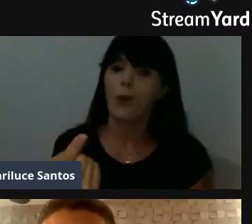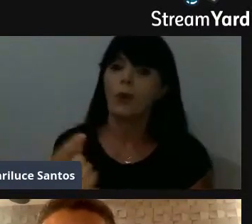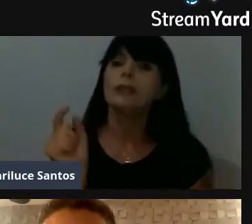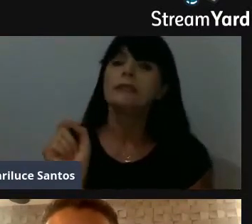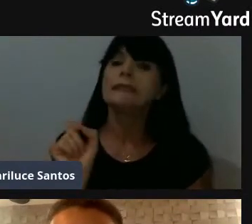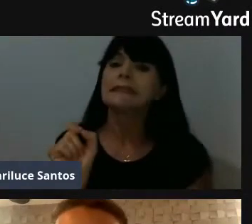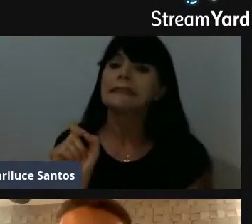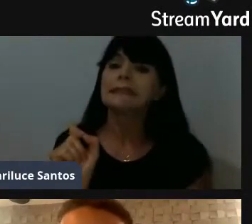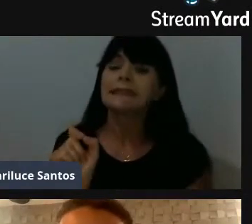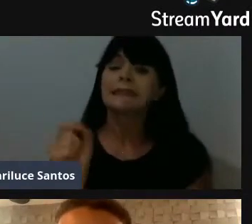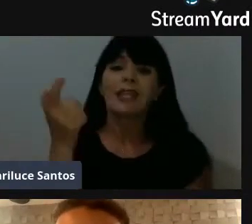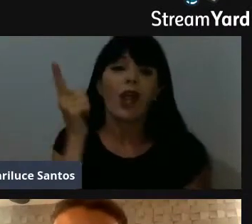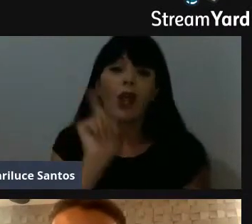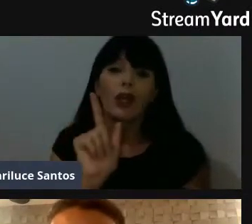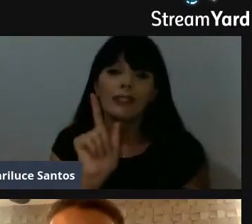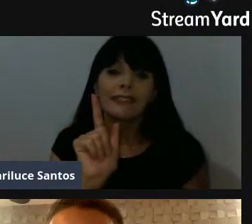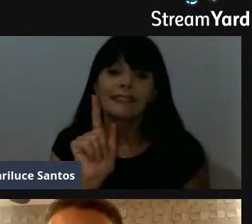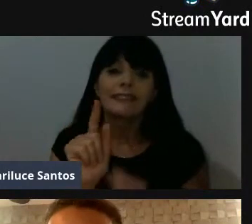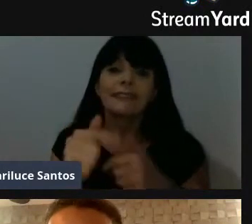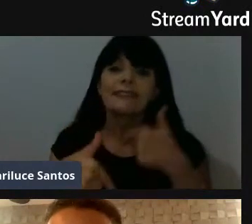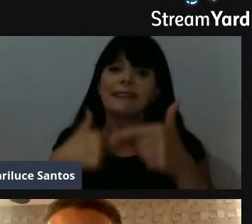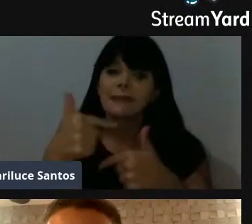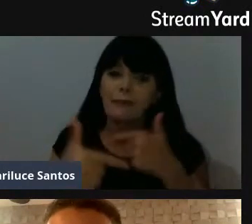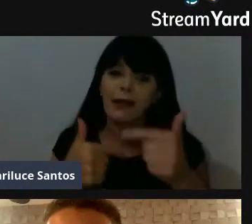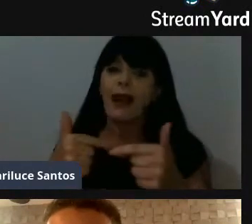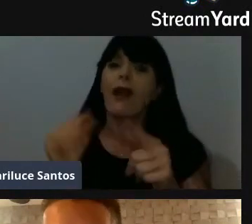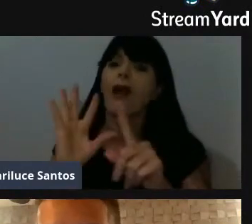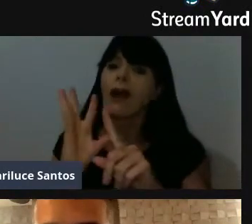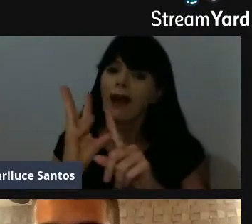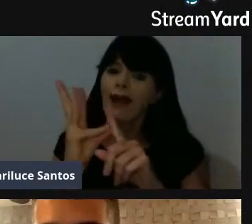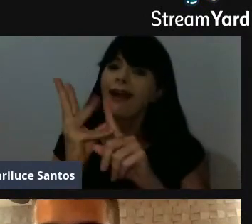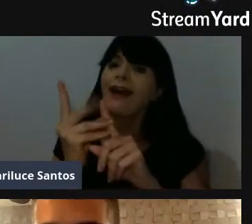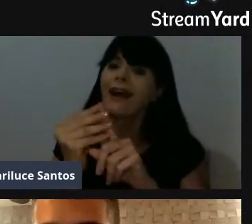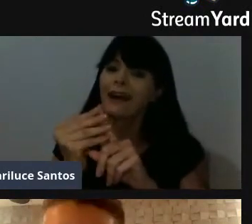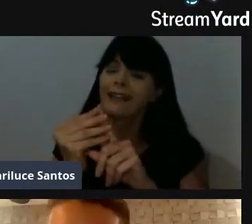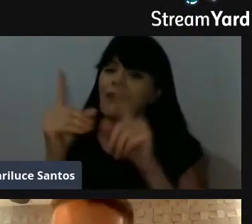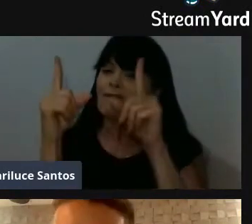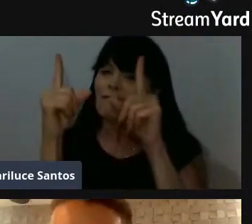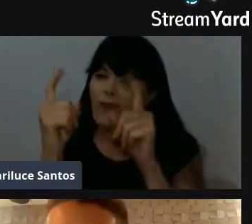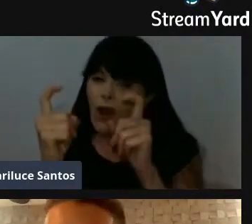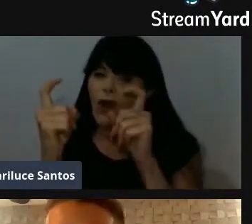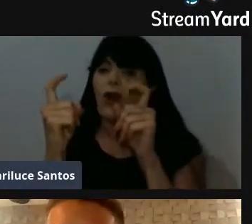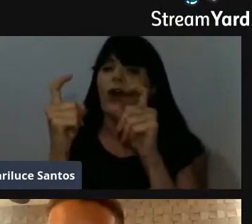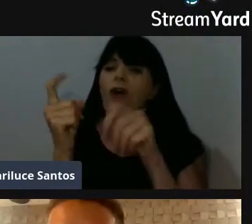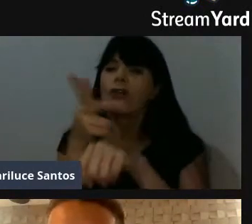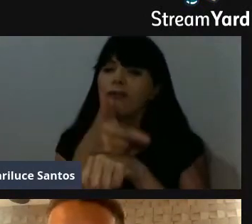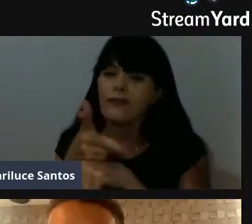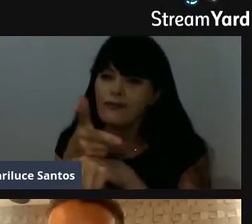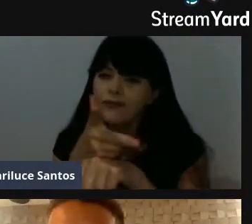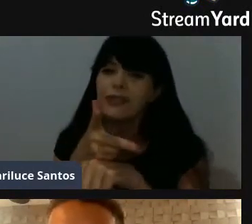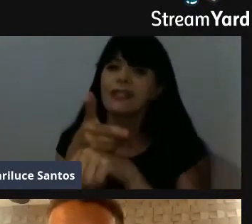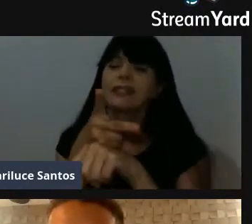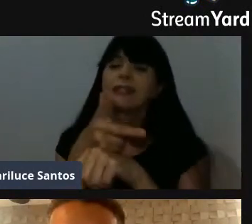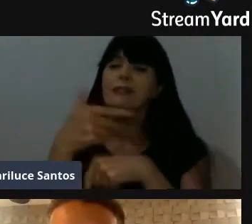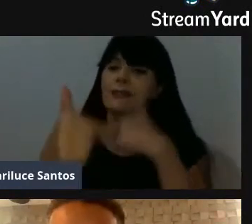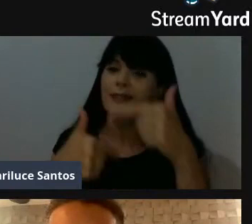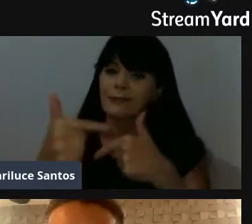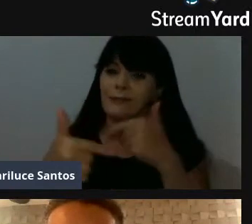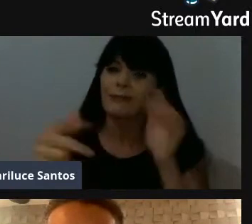bom tempo com as artes, né, Rafael? Com a questão da fotografia, do vídeo, eu tenho trabalho seu.